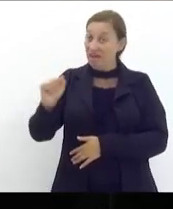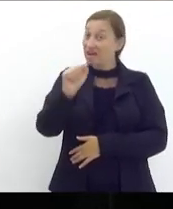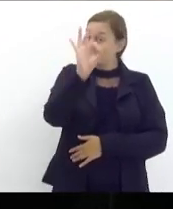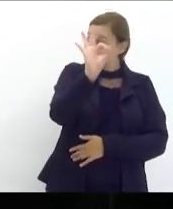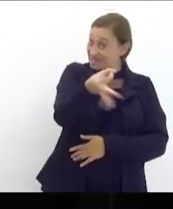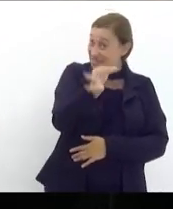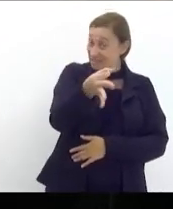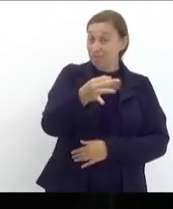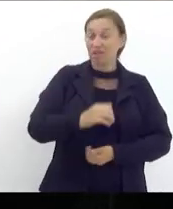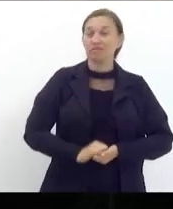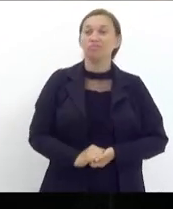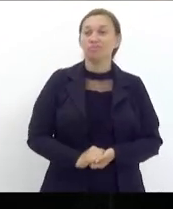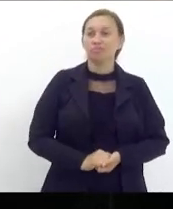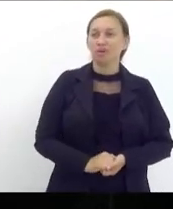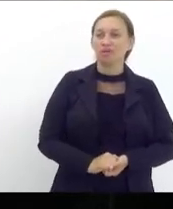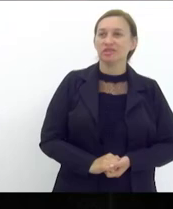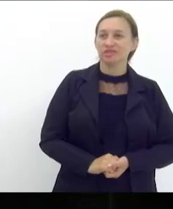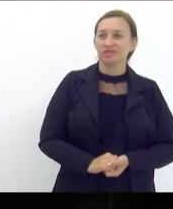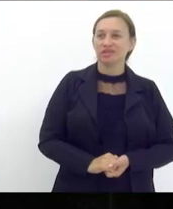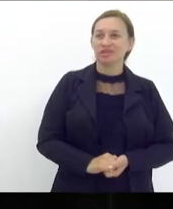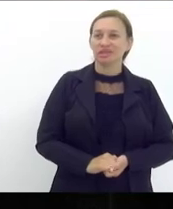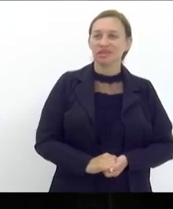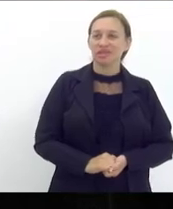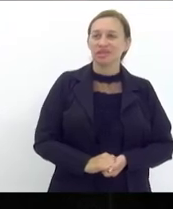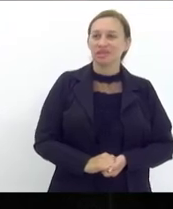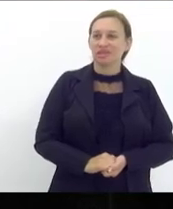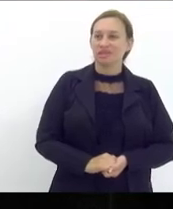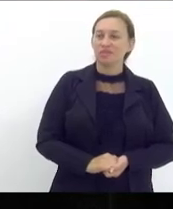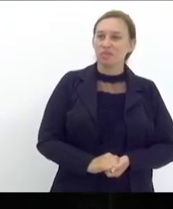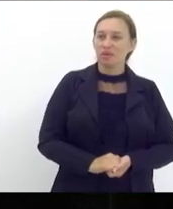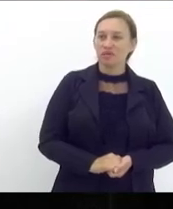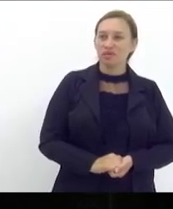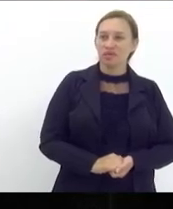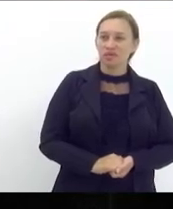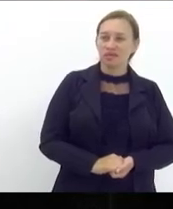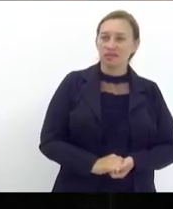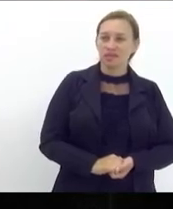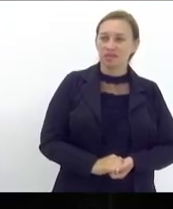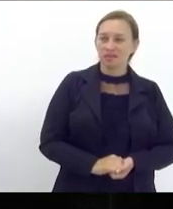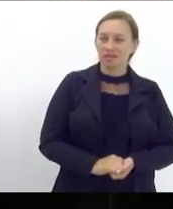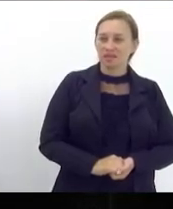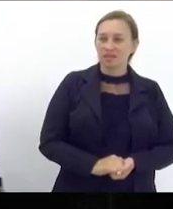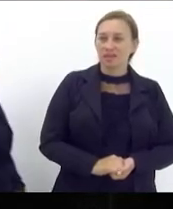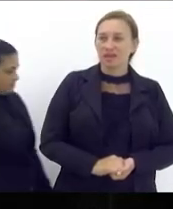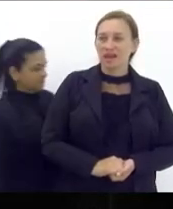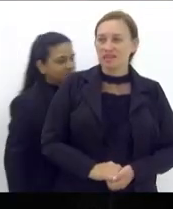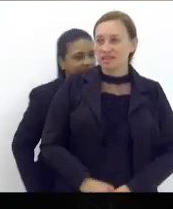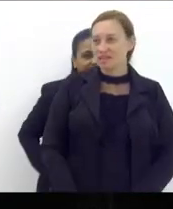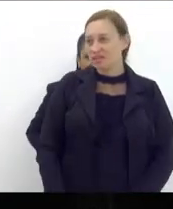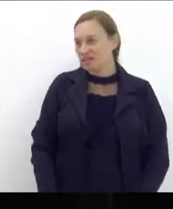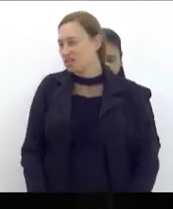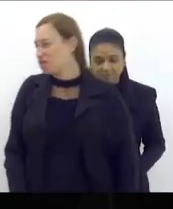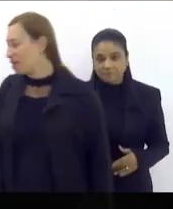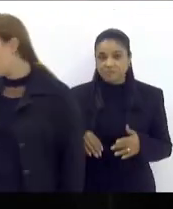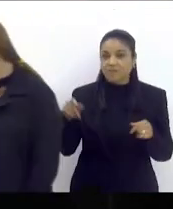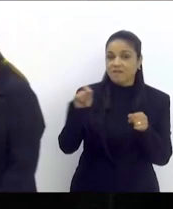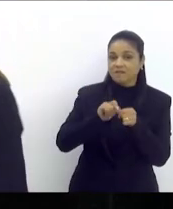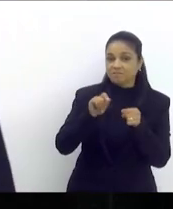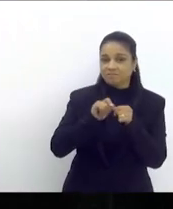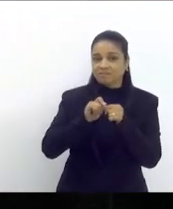sobre a realização das receitas no último